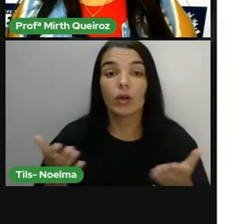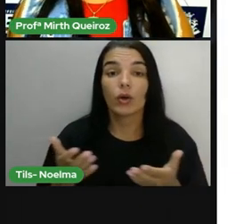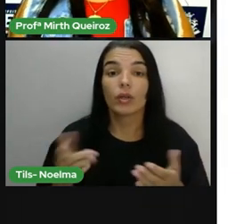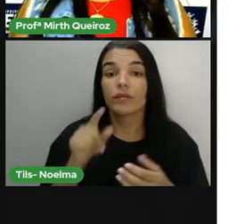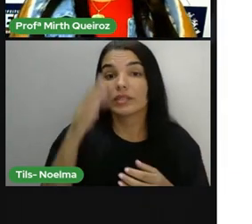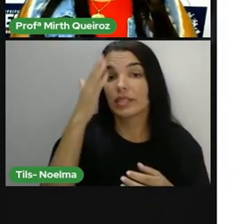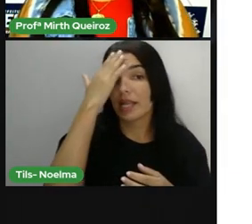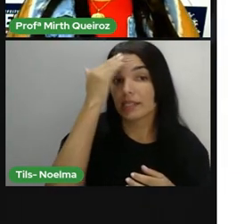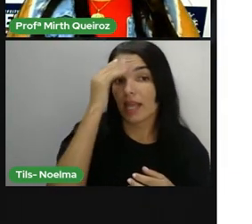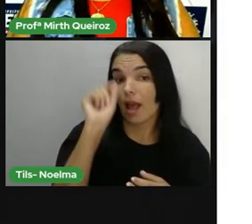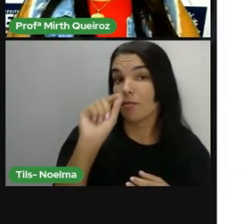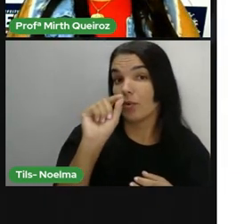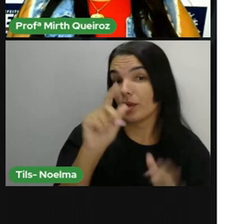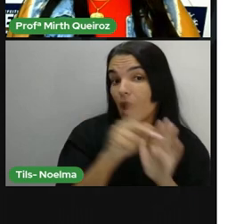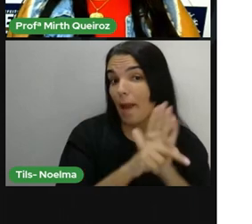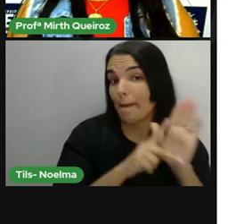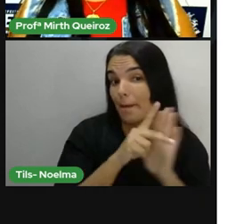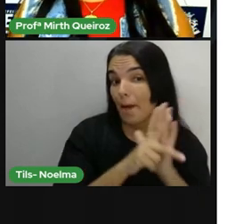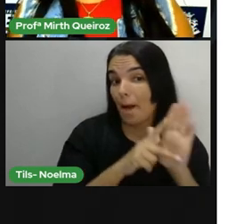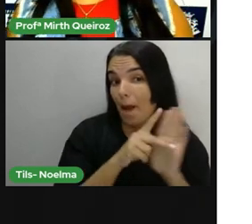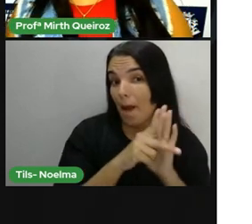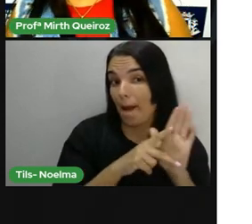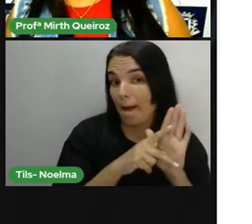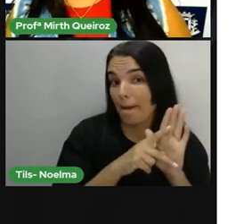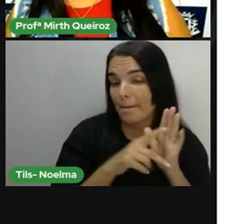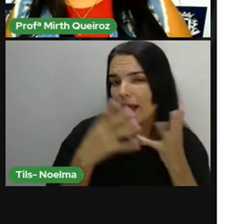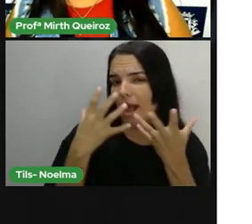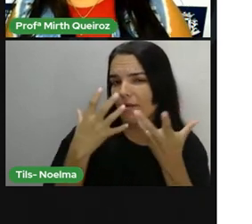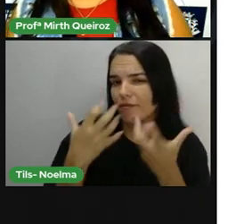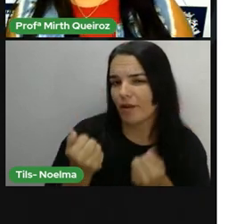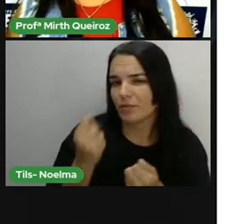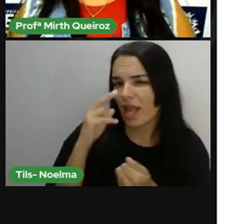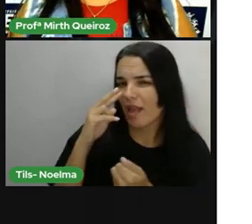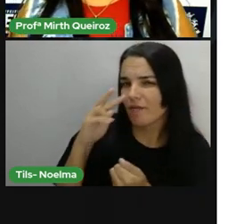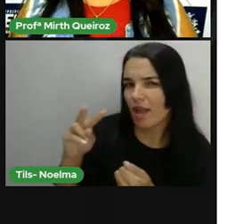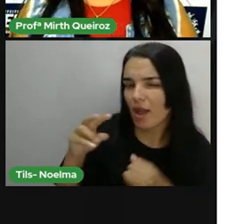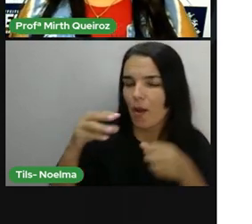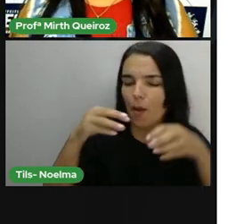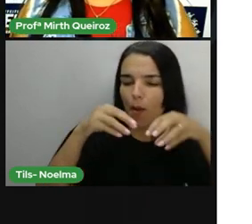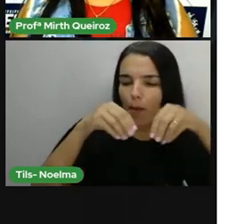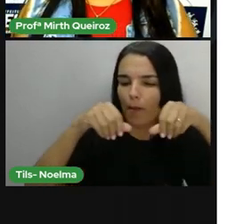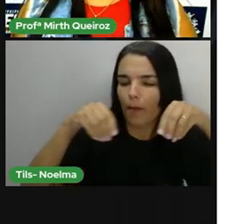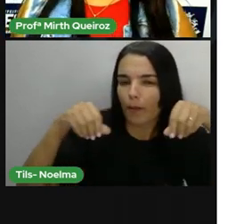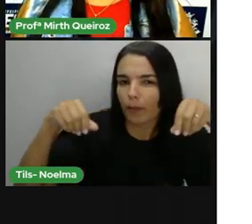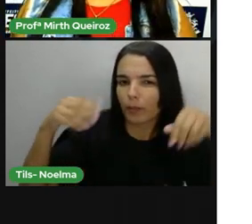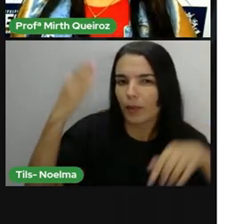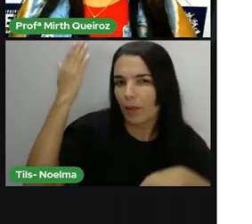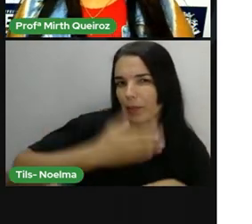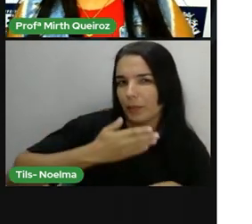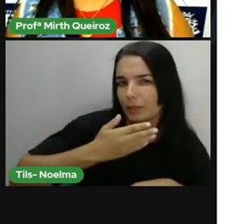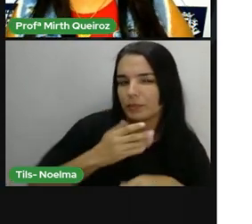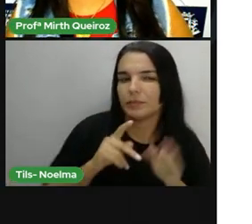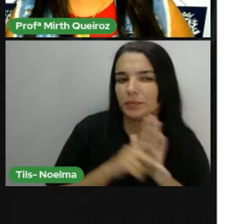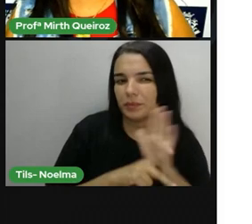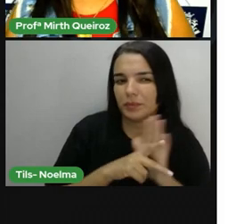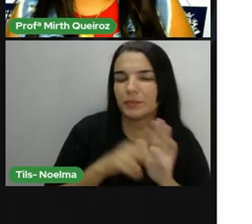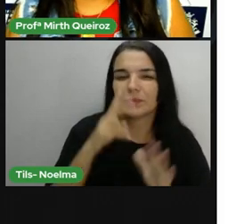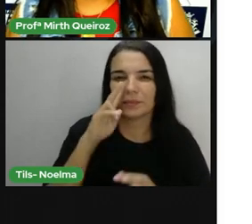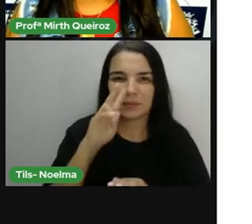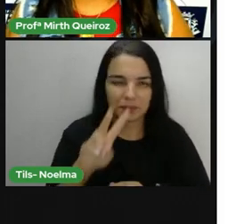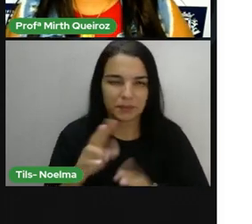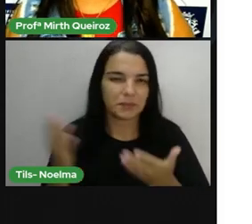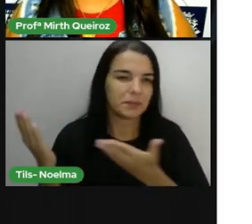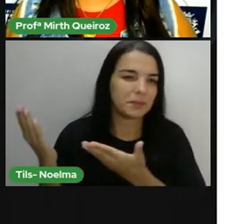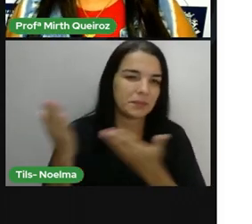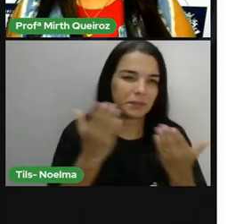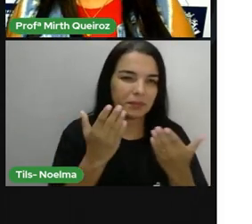Agora que você já sabe o que é um poema, vamos rever agora o poema Terra Prometida, que foi